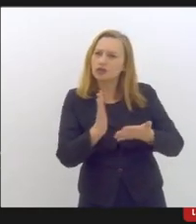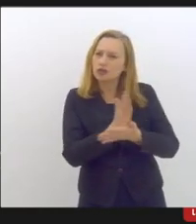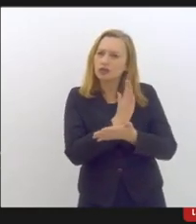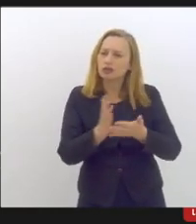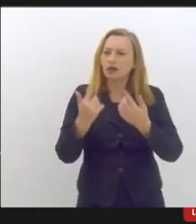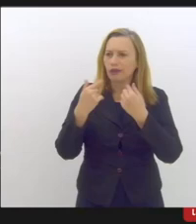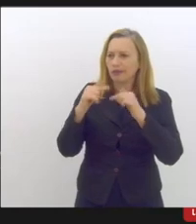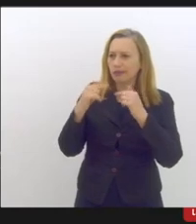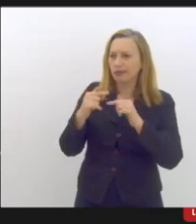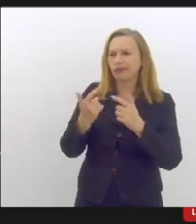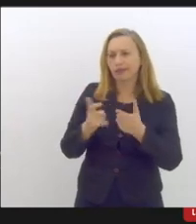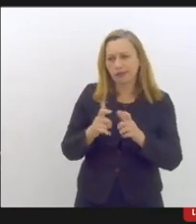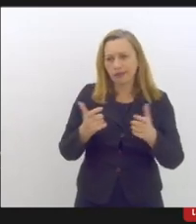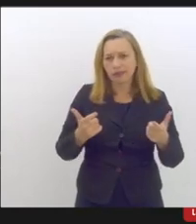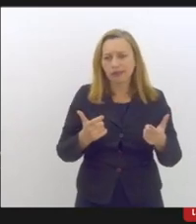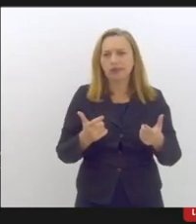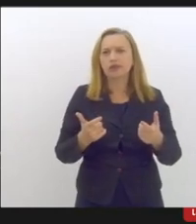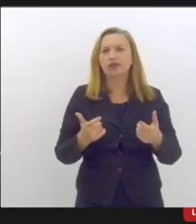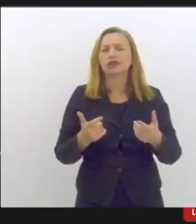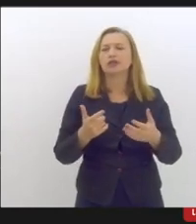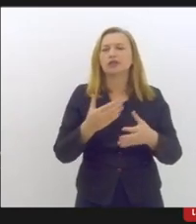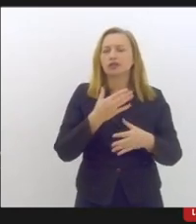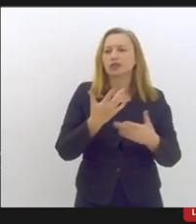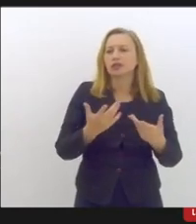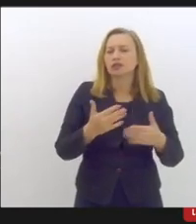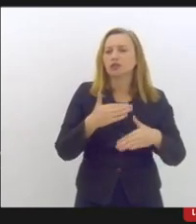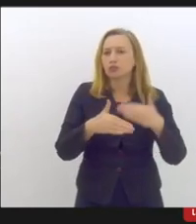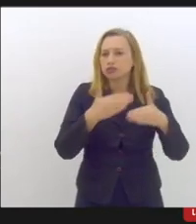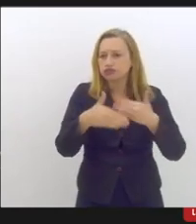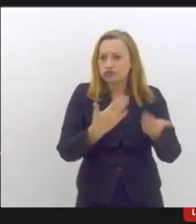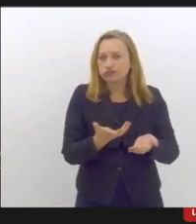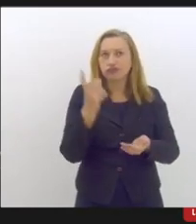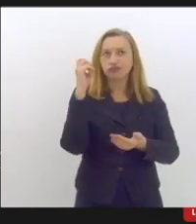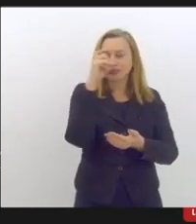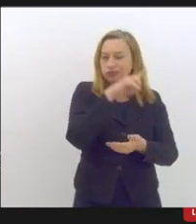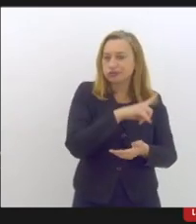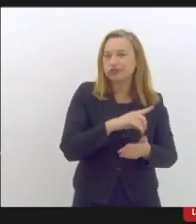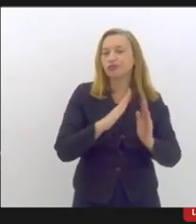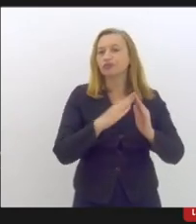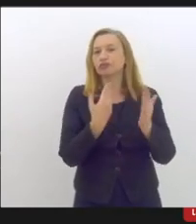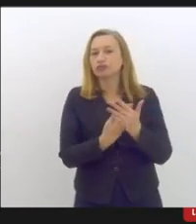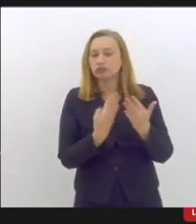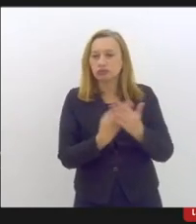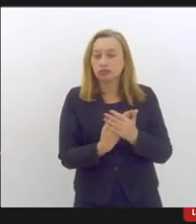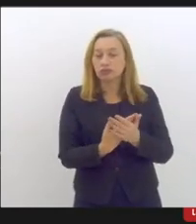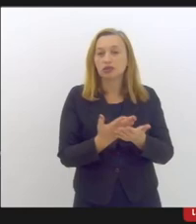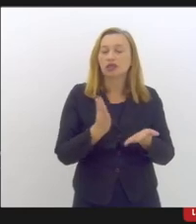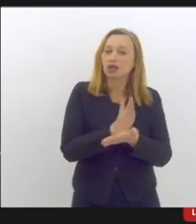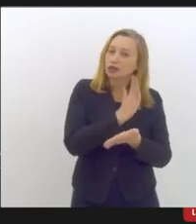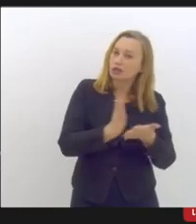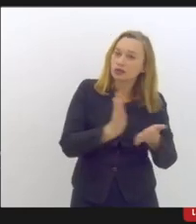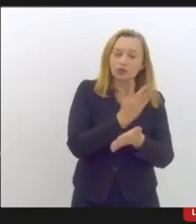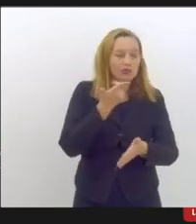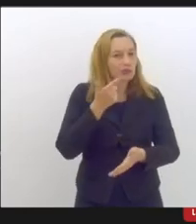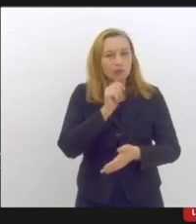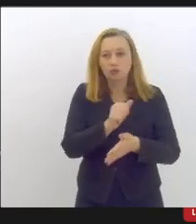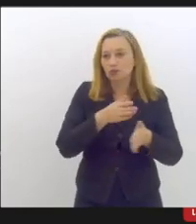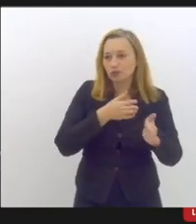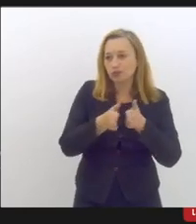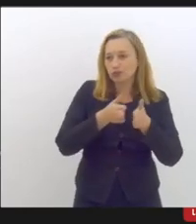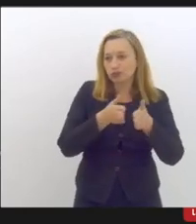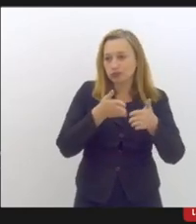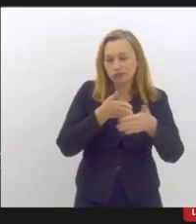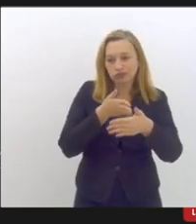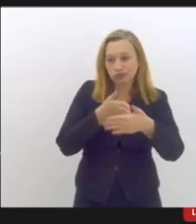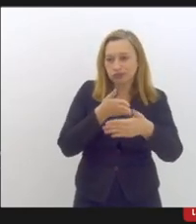agudas depois de um processo difícil na escola e a escola muitas vezes não conseguia acessar os serviços de